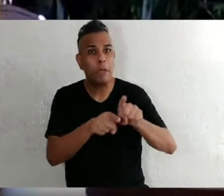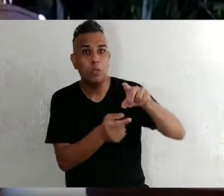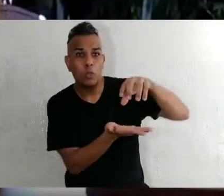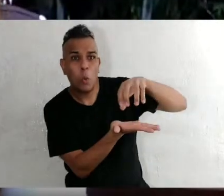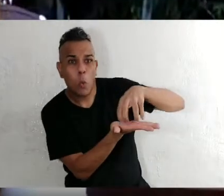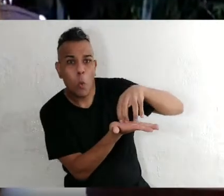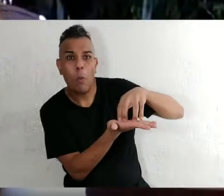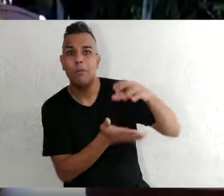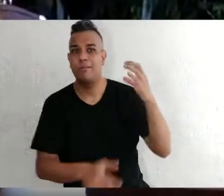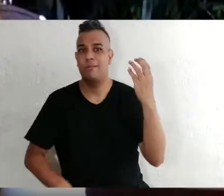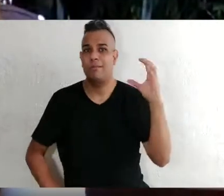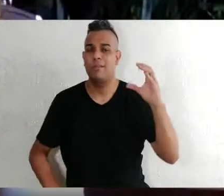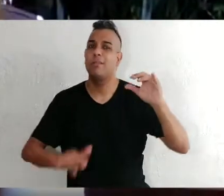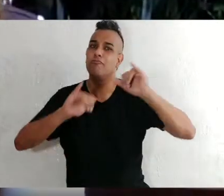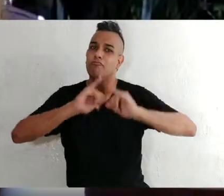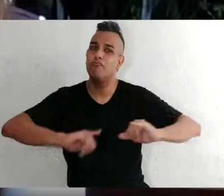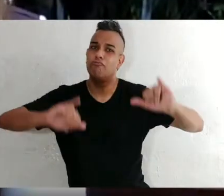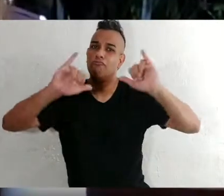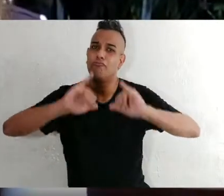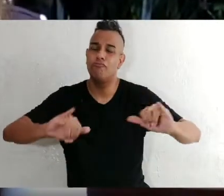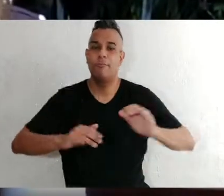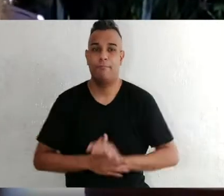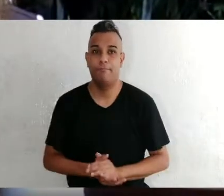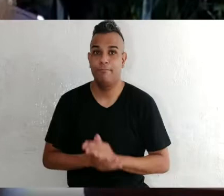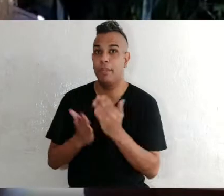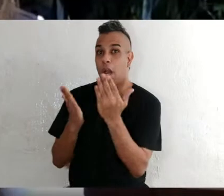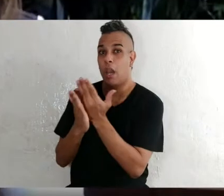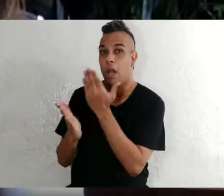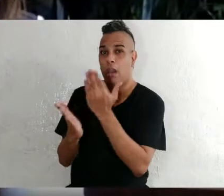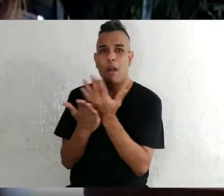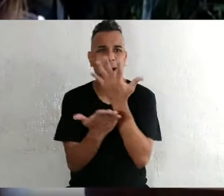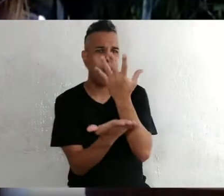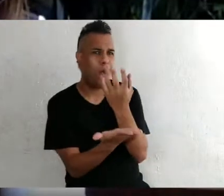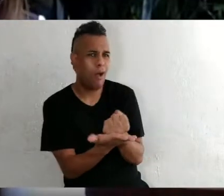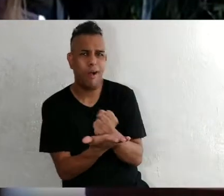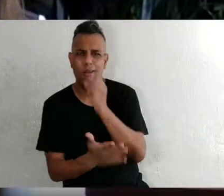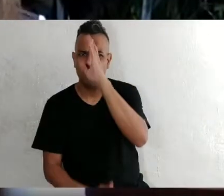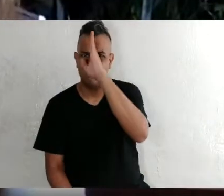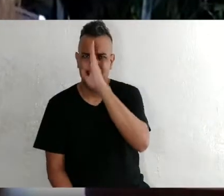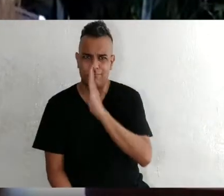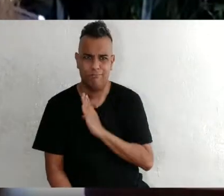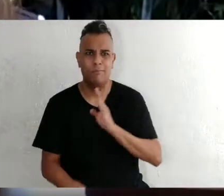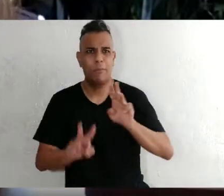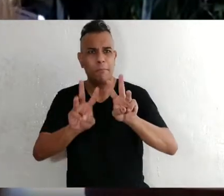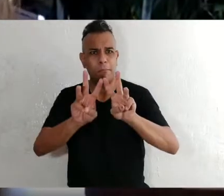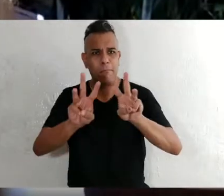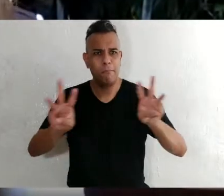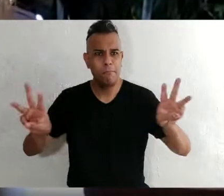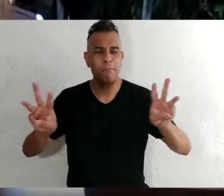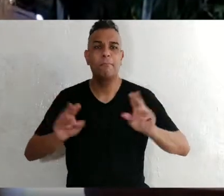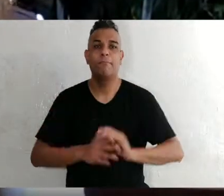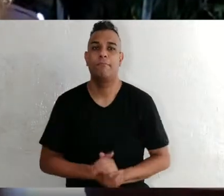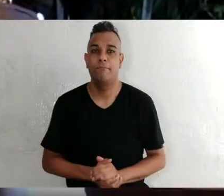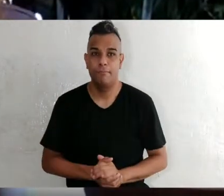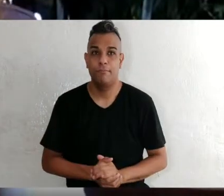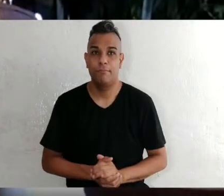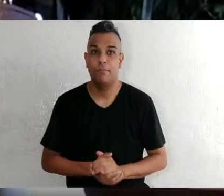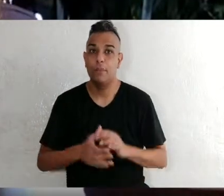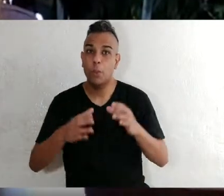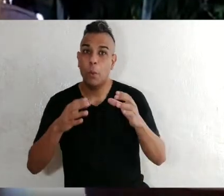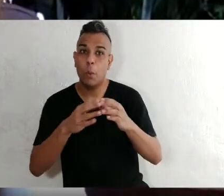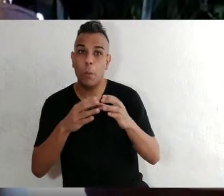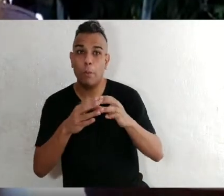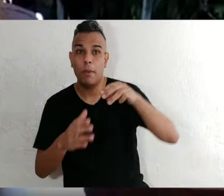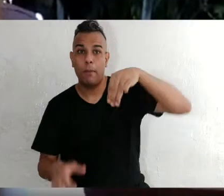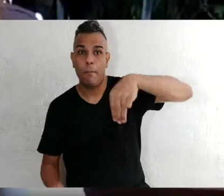instituições que fazem divulgação da ciência. O livro pode ser baixado gratuitamente no nosso site do Grupo MCCAC, que é